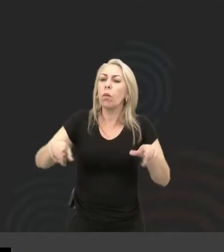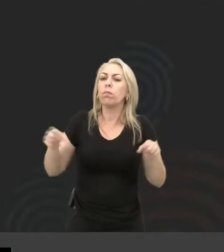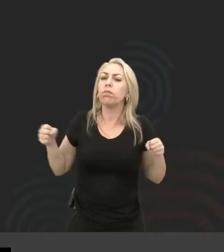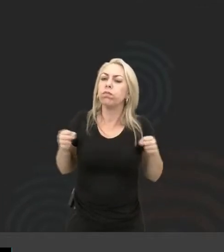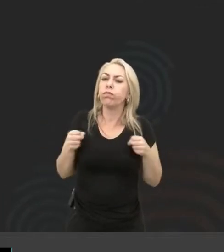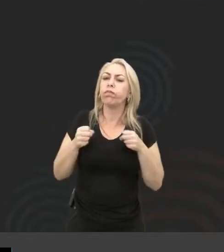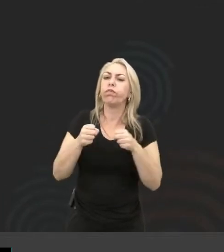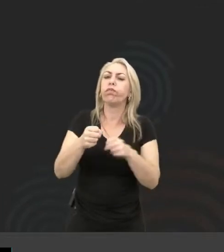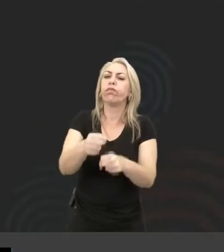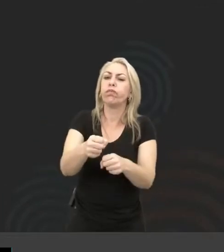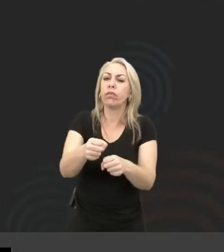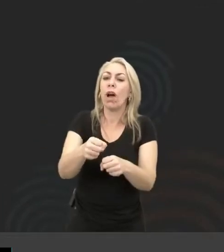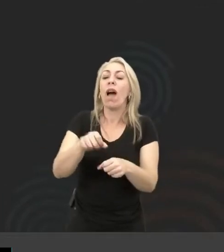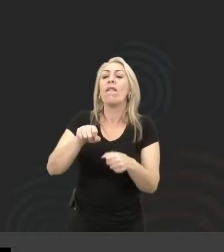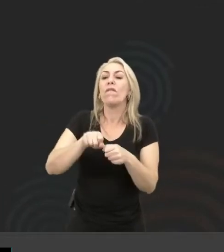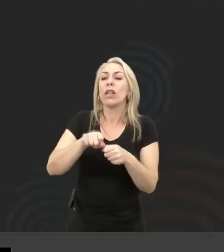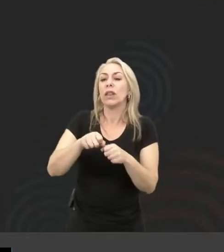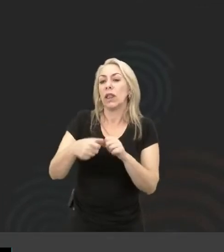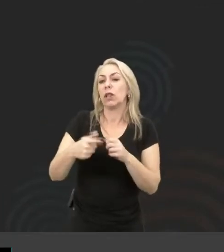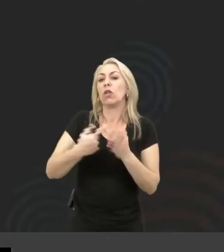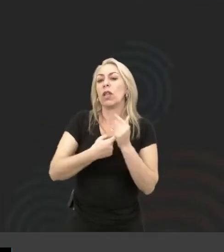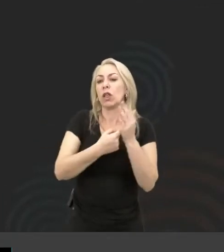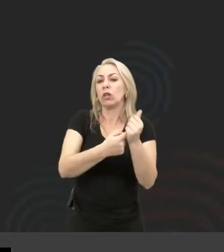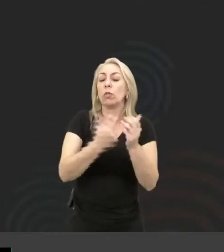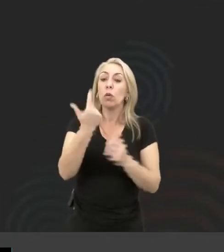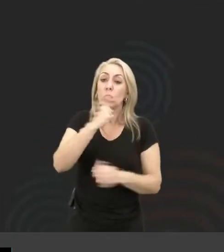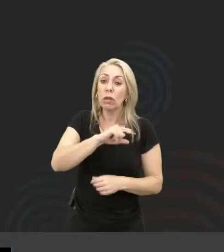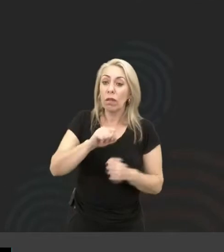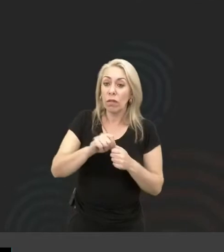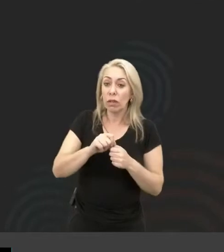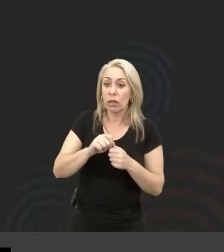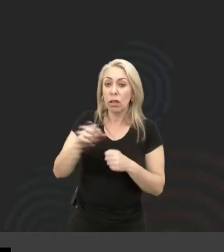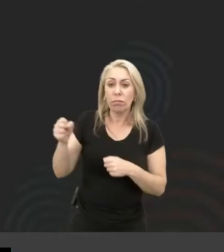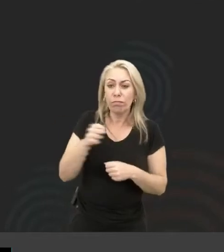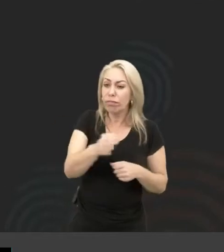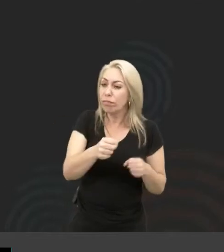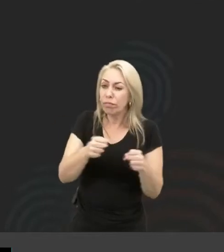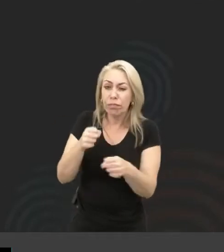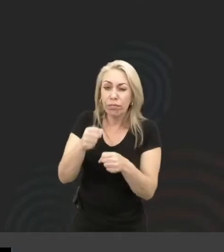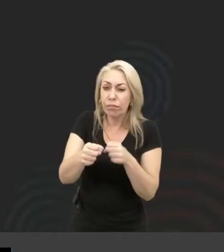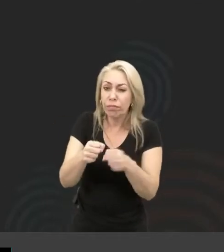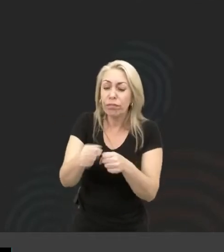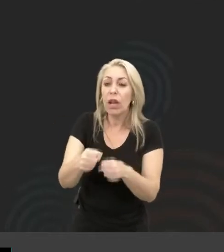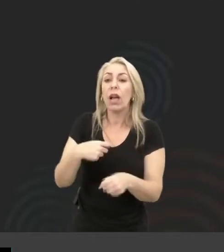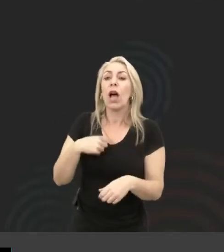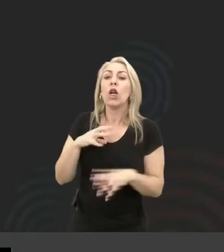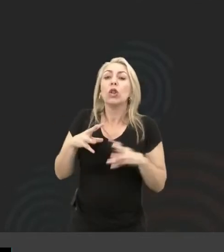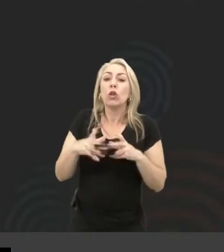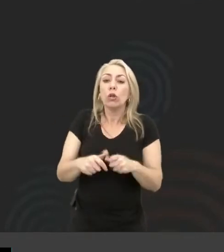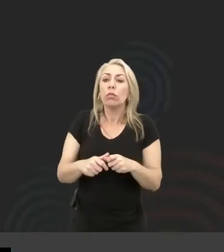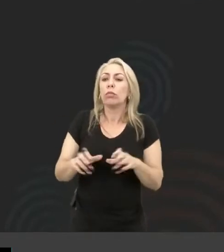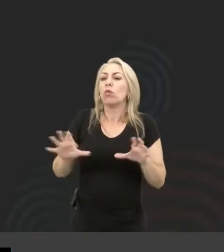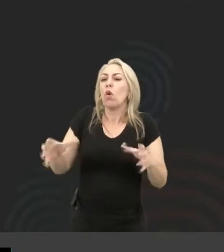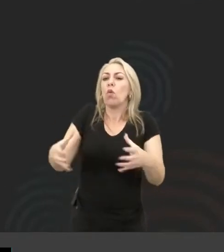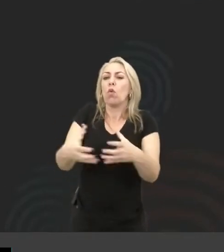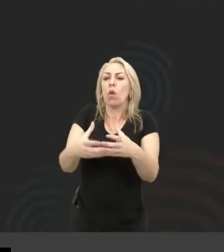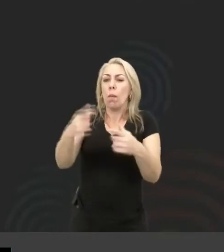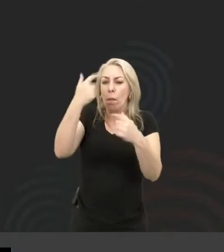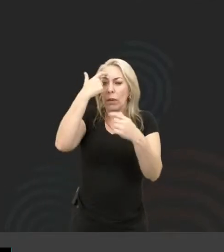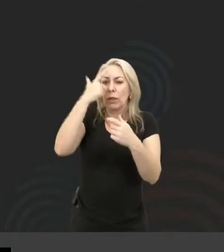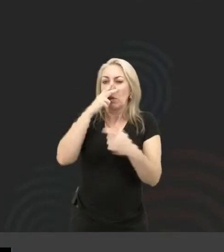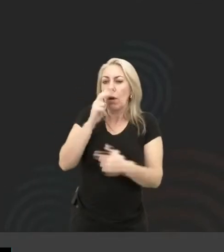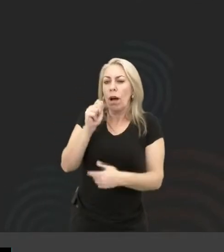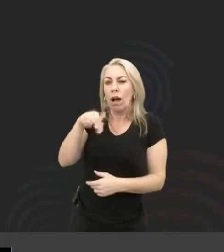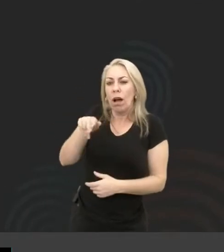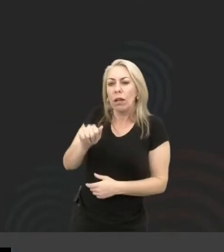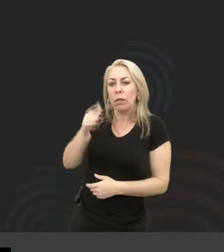pessoas, né? Fazendo tecnologia para que a gente consiga fazer tecnologia para todas as pessoas. Então, todo mundo pensando, bem o que a Ana falou,